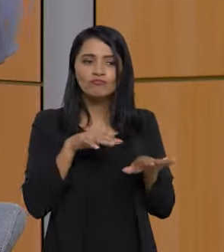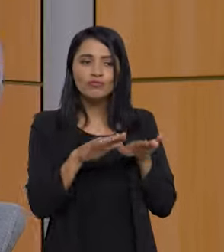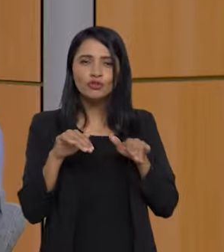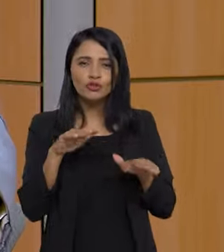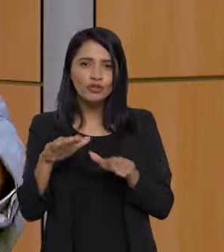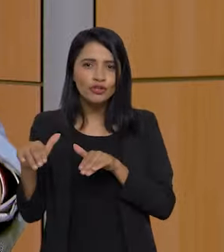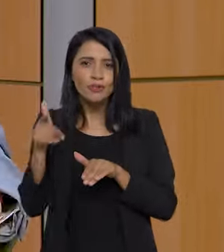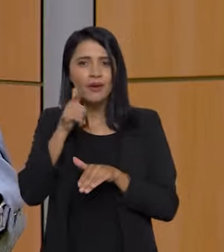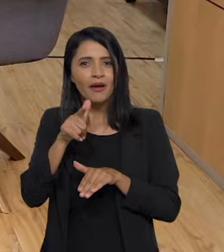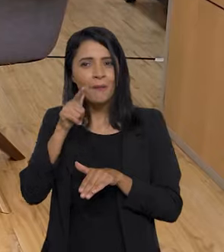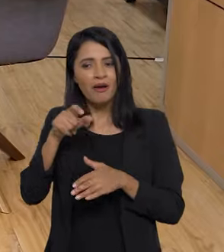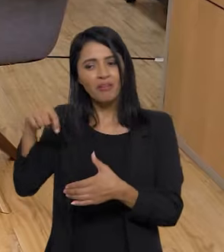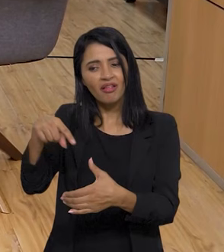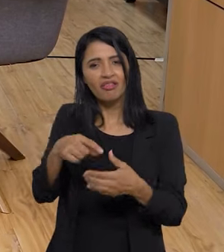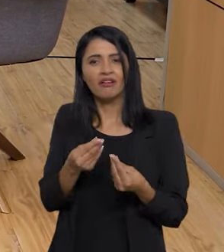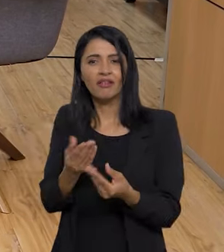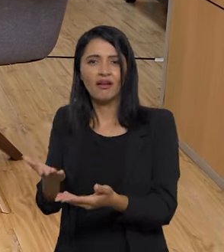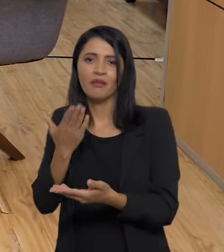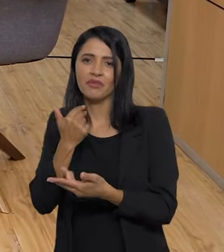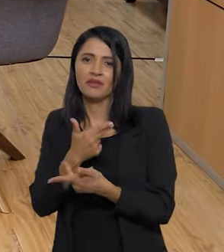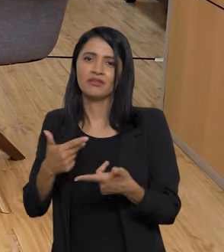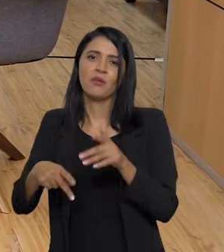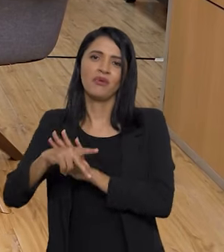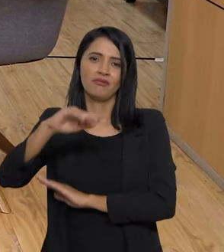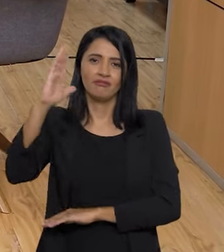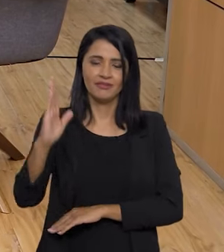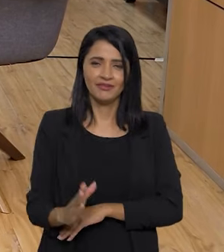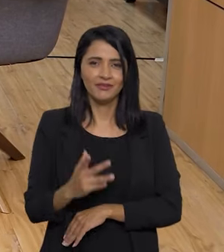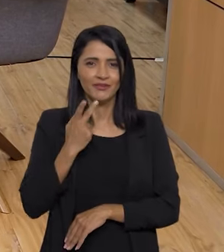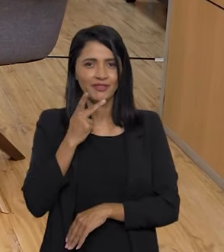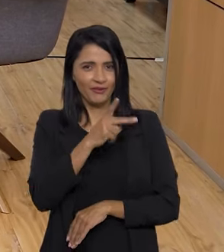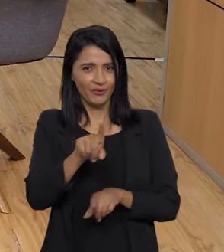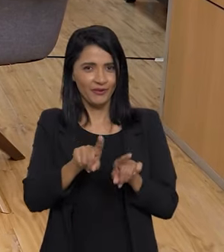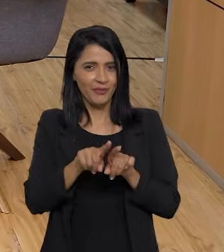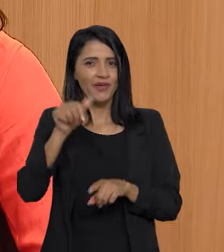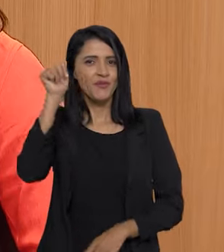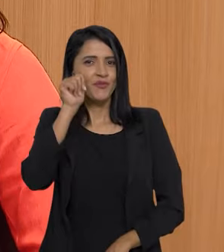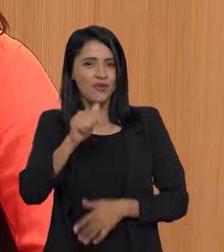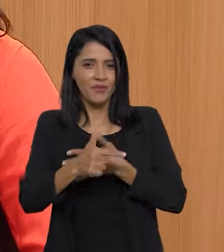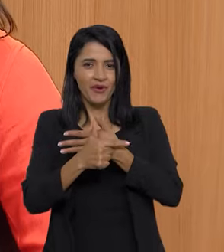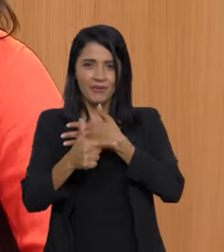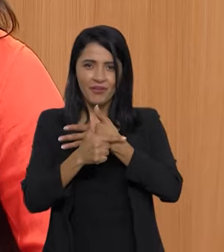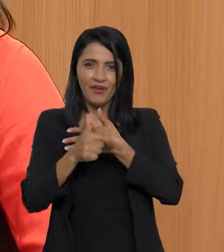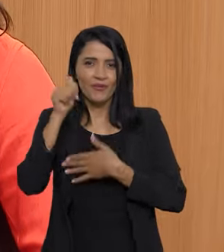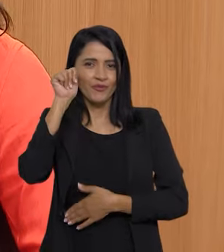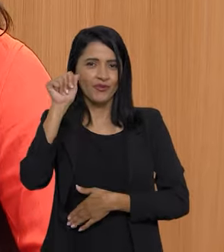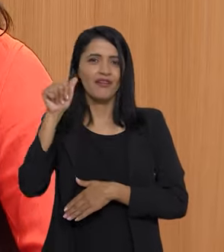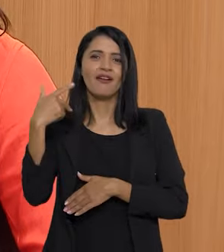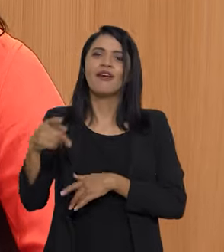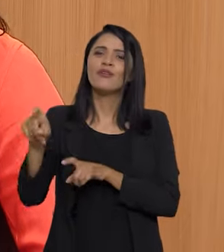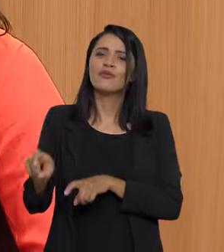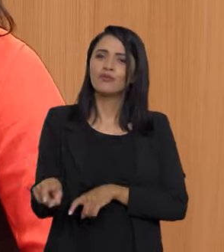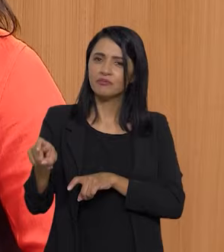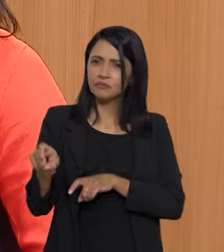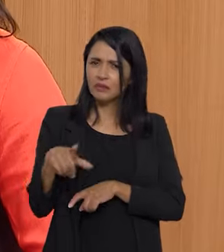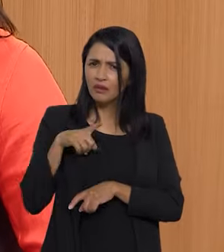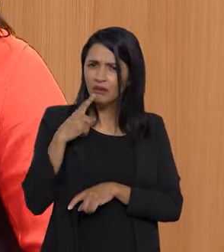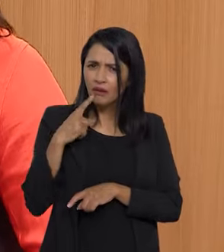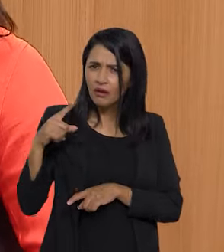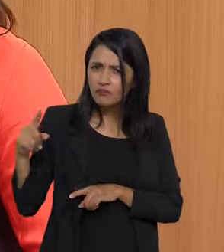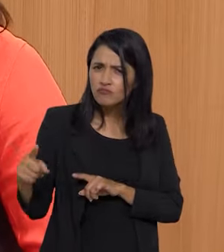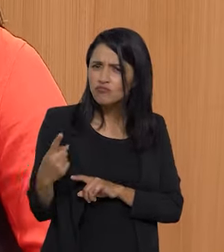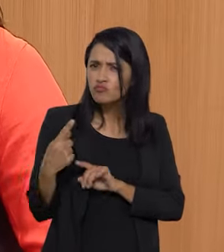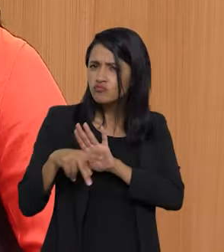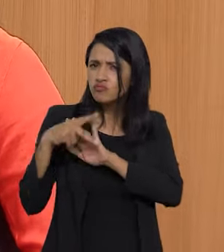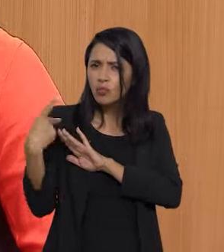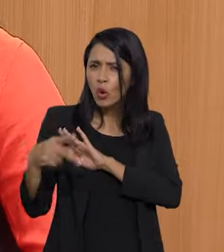queremos convocar para alimentar o Brasil. O senhor falou das mulheres também, do papel das mulheres do campo. Tem tido